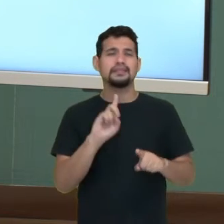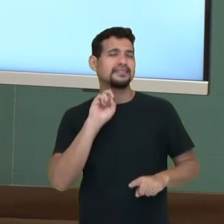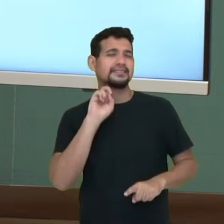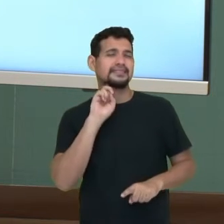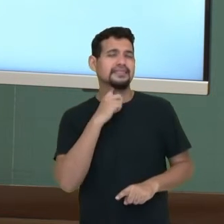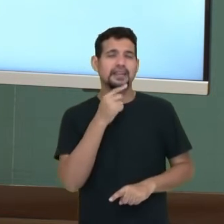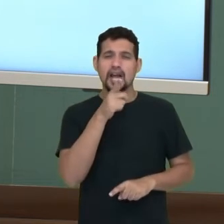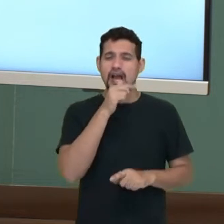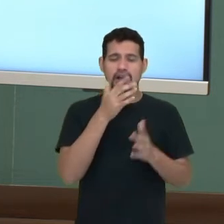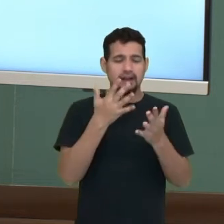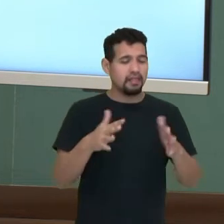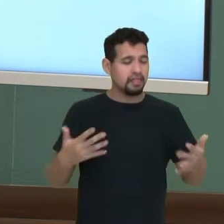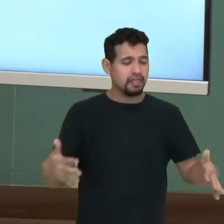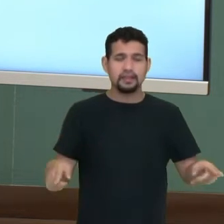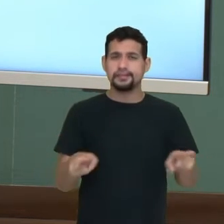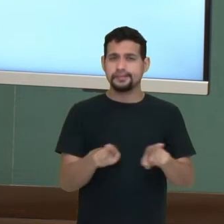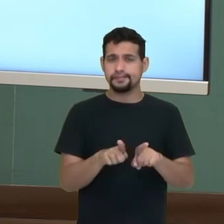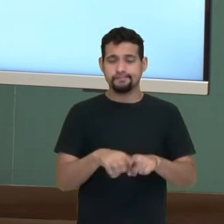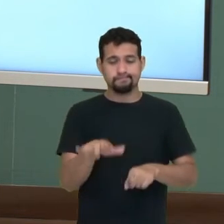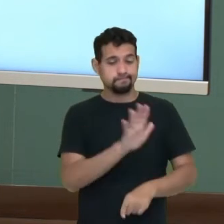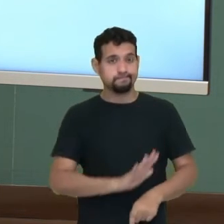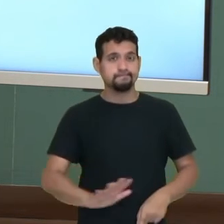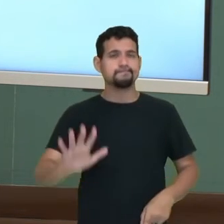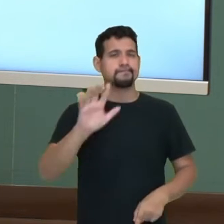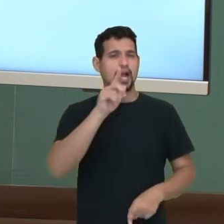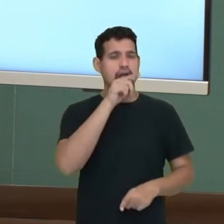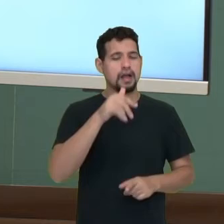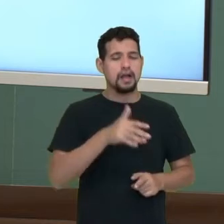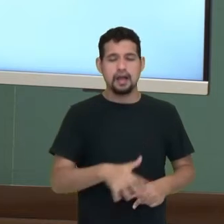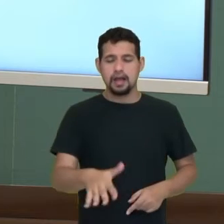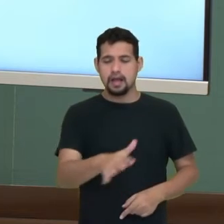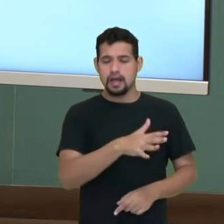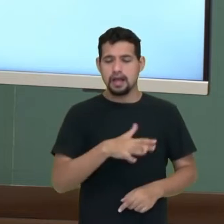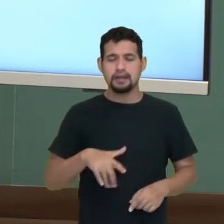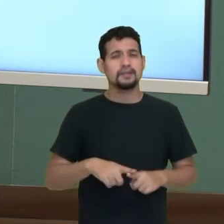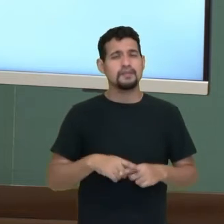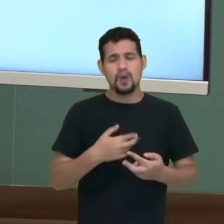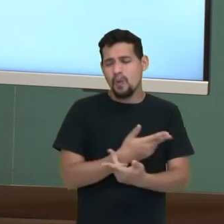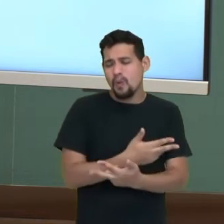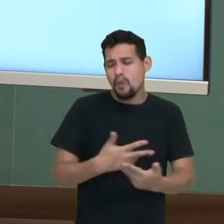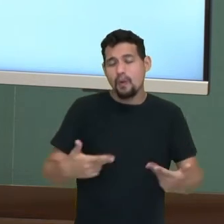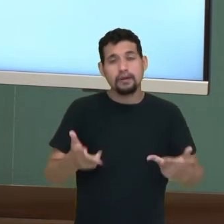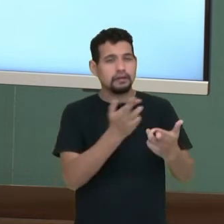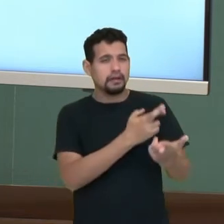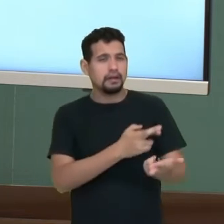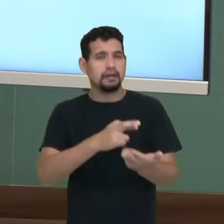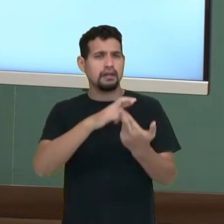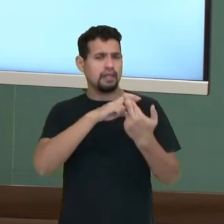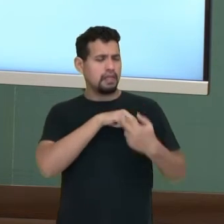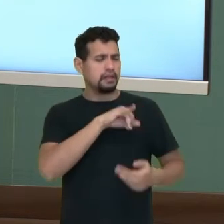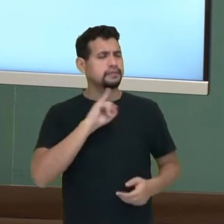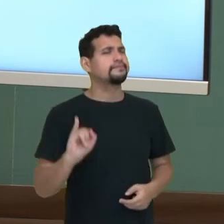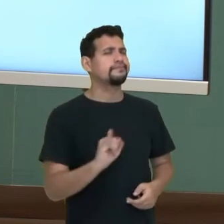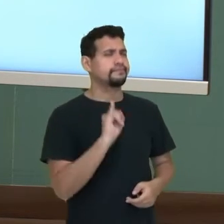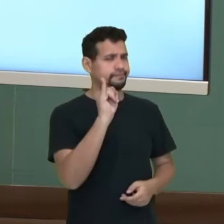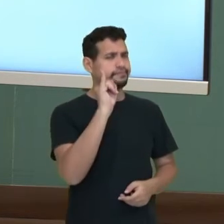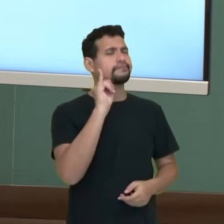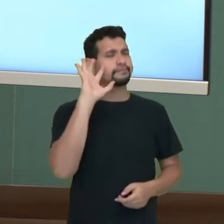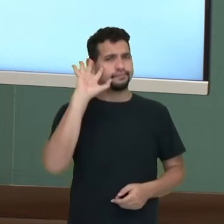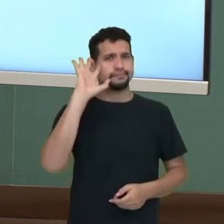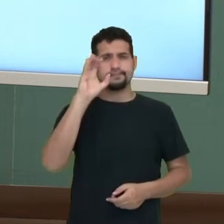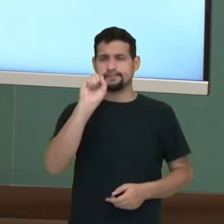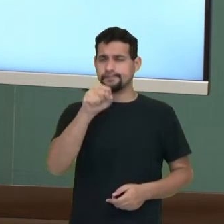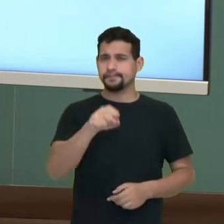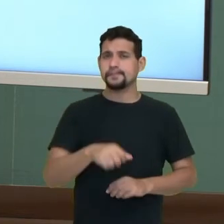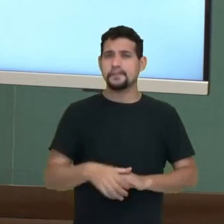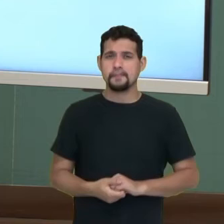marítima e a preservação desse meio ambiente aquático. Olha aí quantas atribuições importantes a Marinha do Brasil